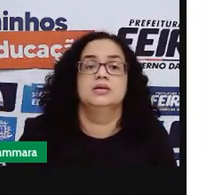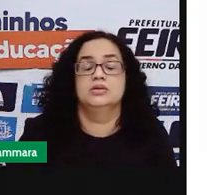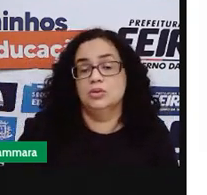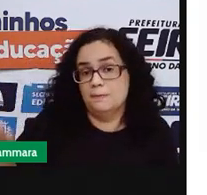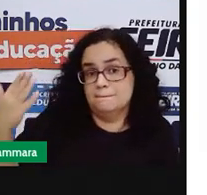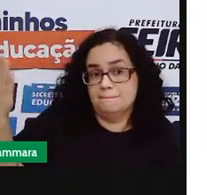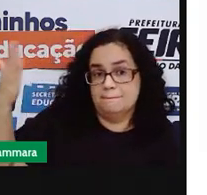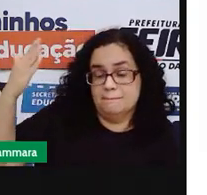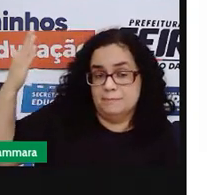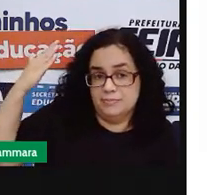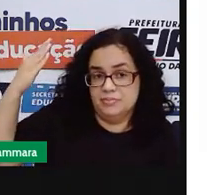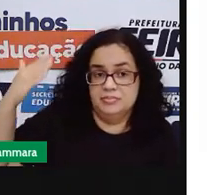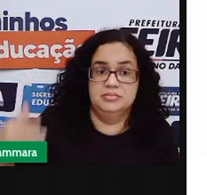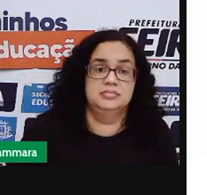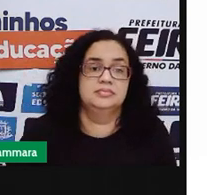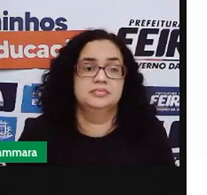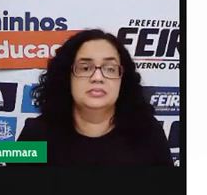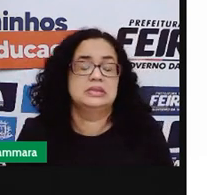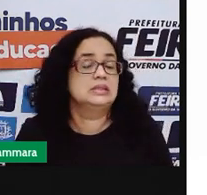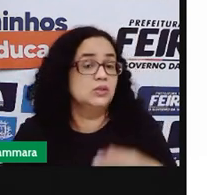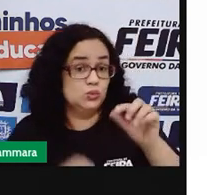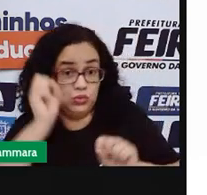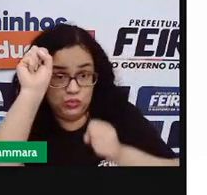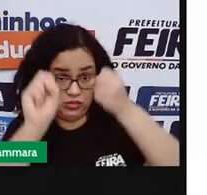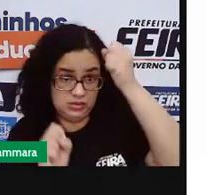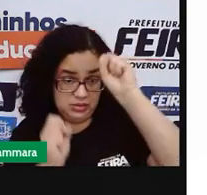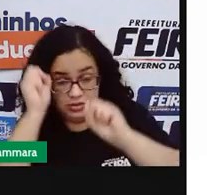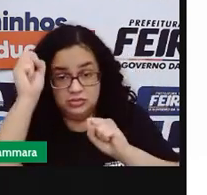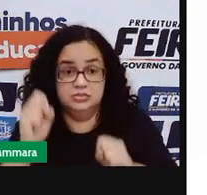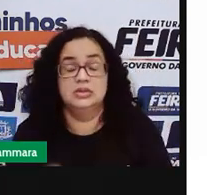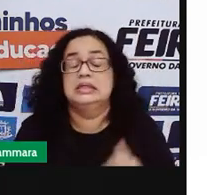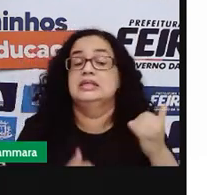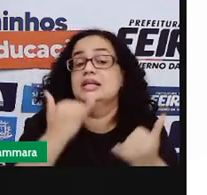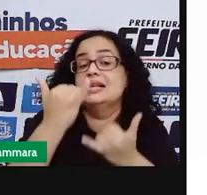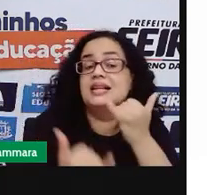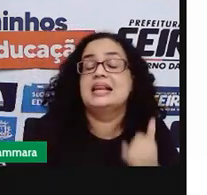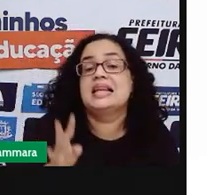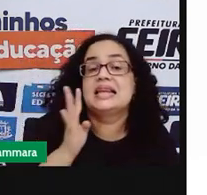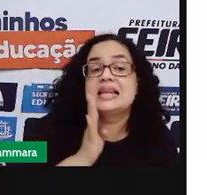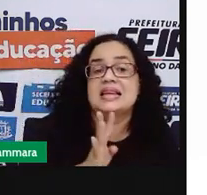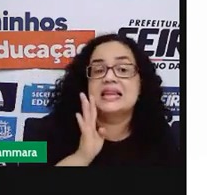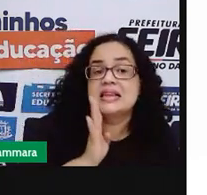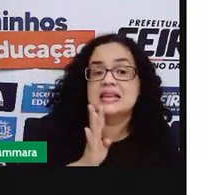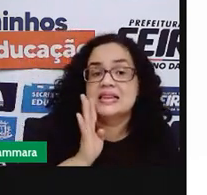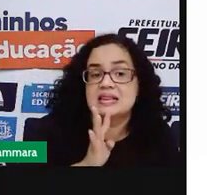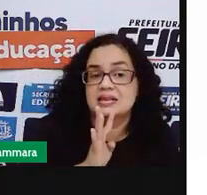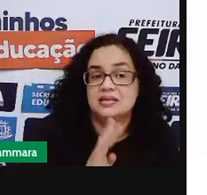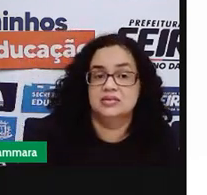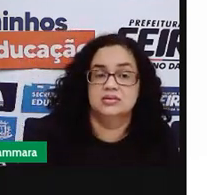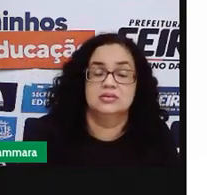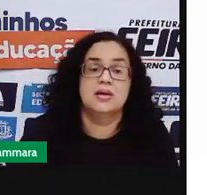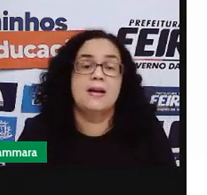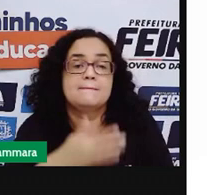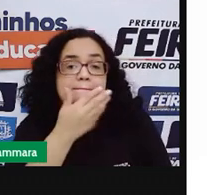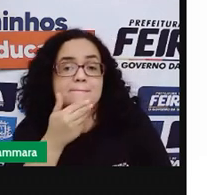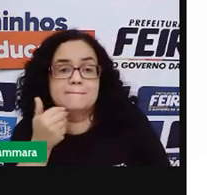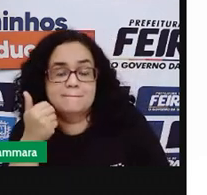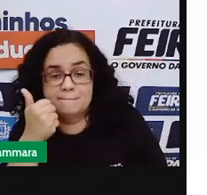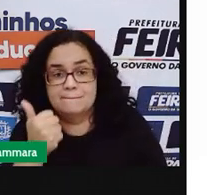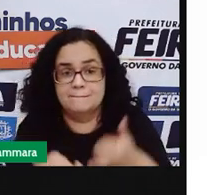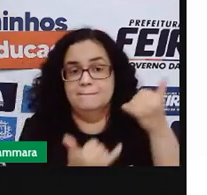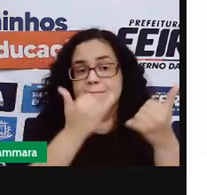do passado. Não industrializados, divertidos e, ó, o melhor de tudo,